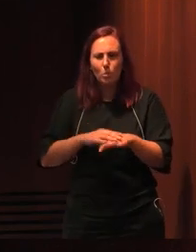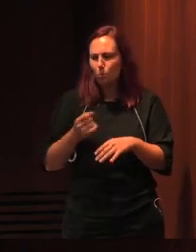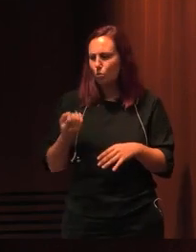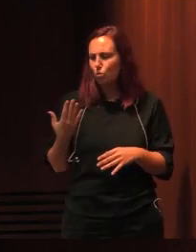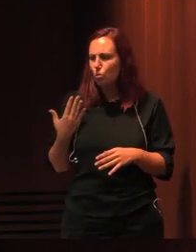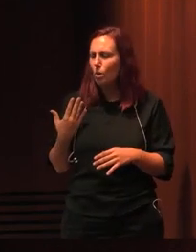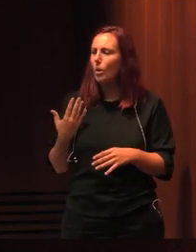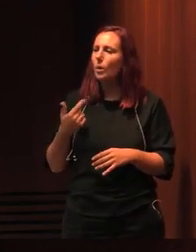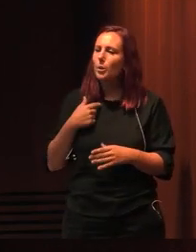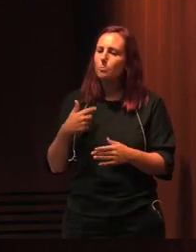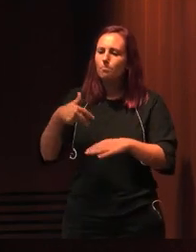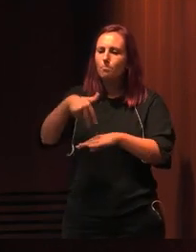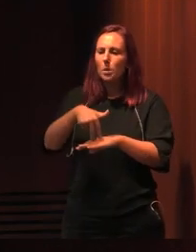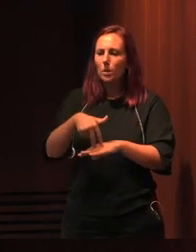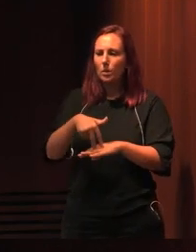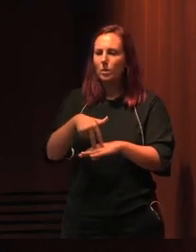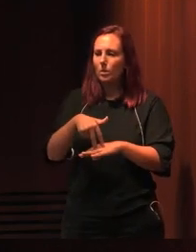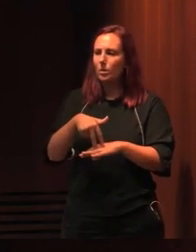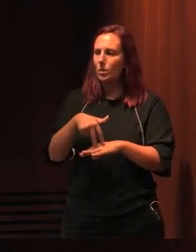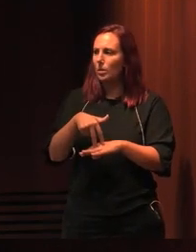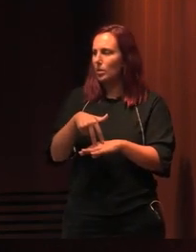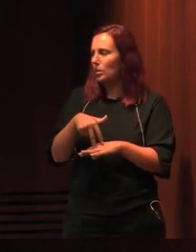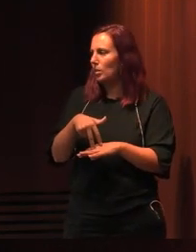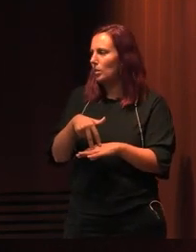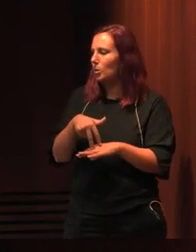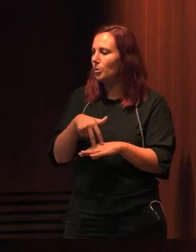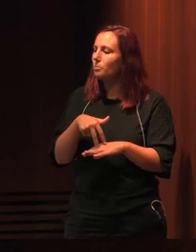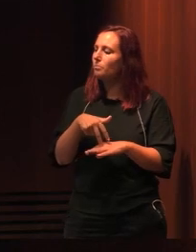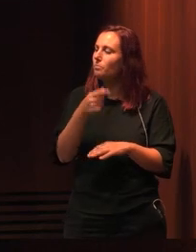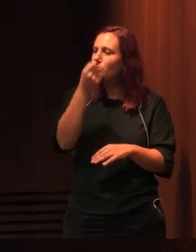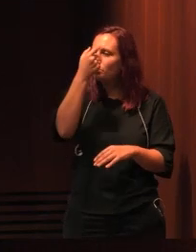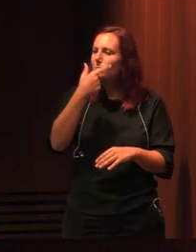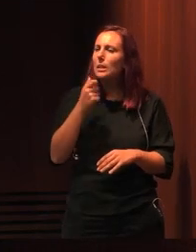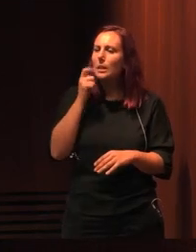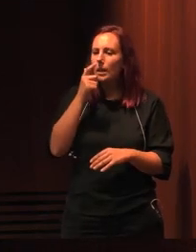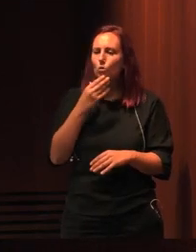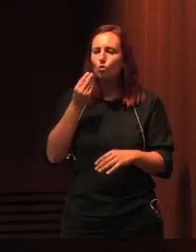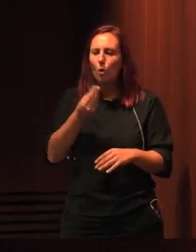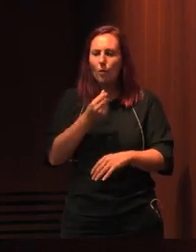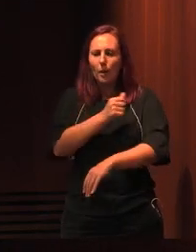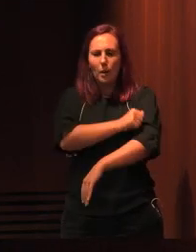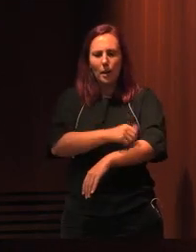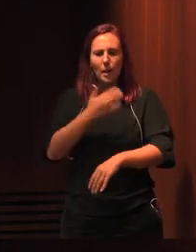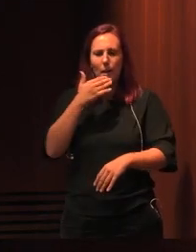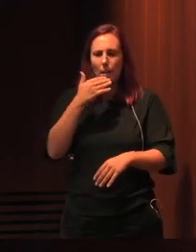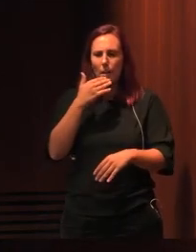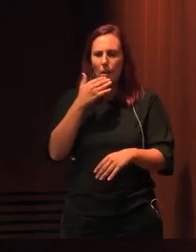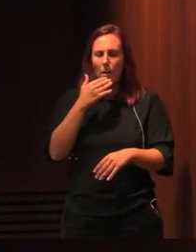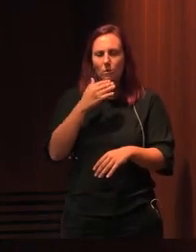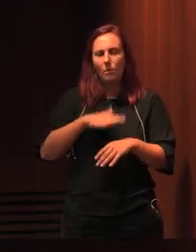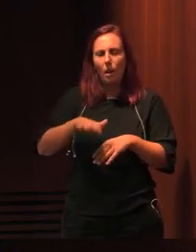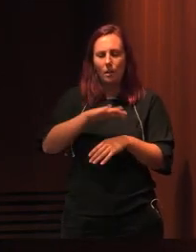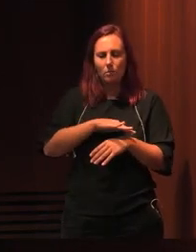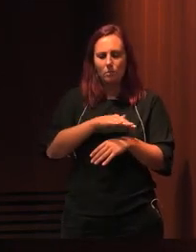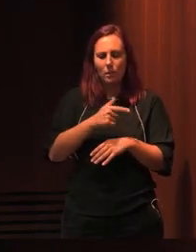eu tive nota de uma história de um jovem rapaz do interior transmontano,